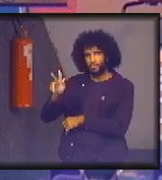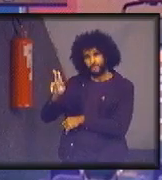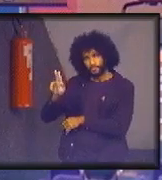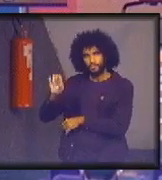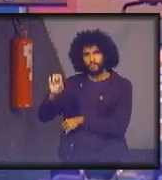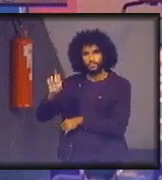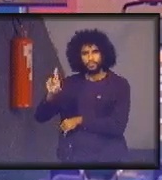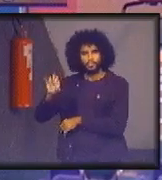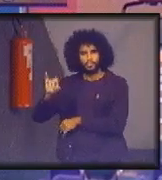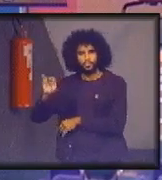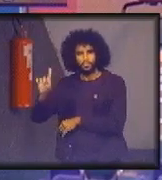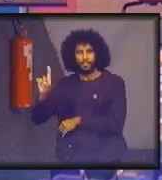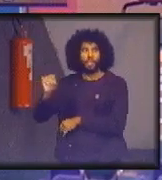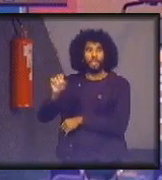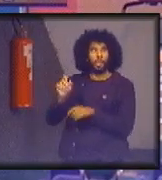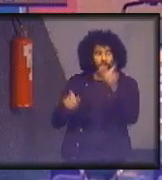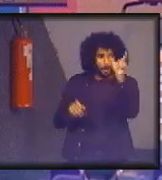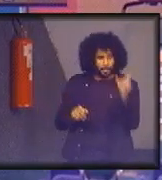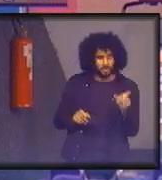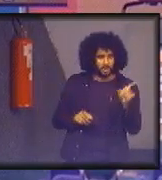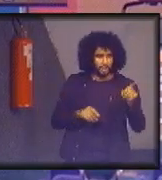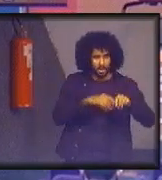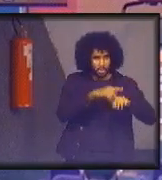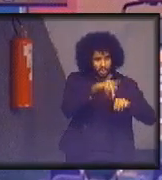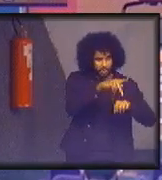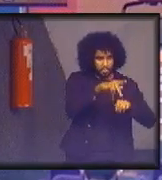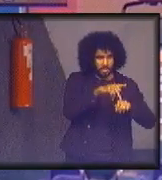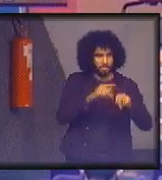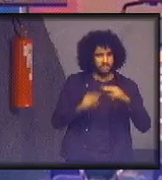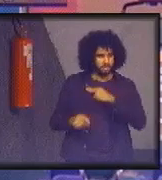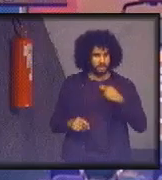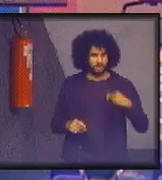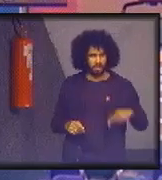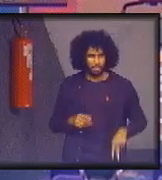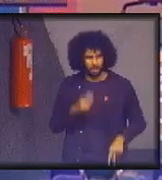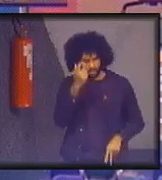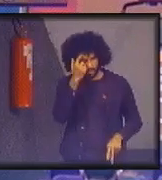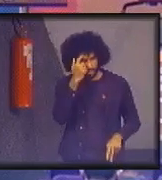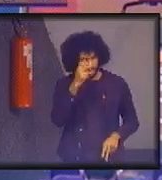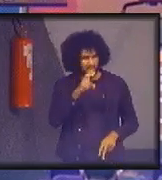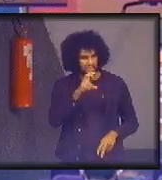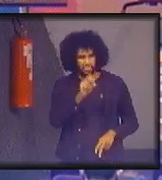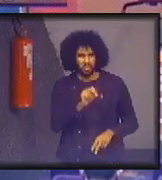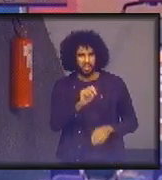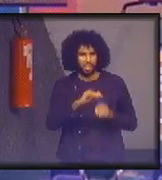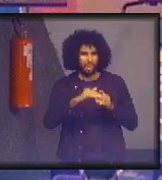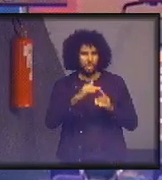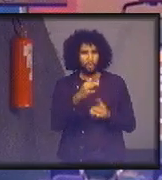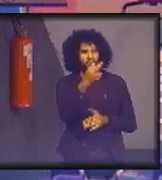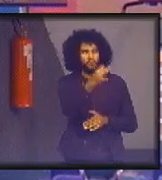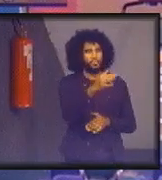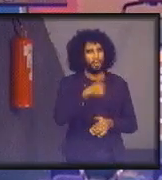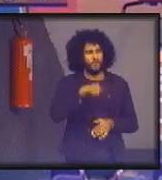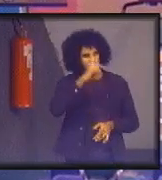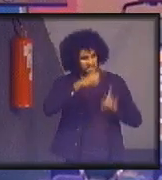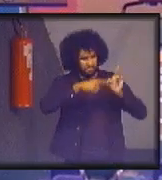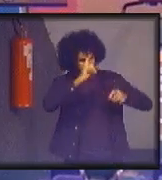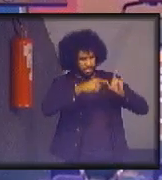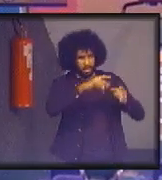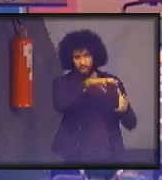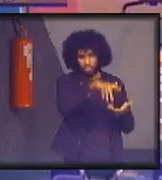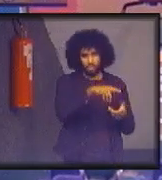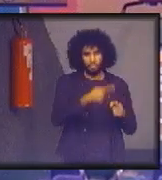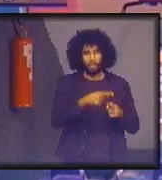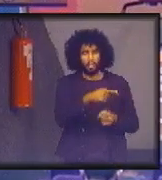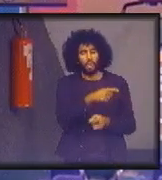não têm dúvida nenhuma, eles têm certeza que, daqui a 50 anos, eles estarão andando no país do mesmo jeito, porque lá é um regime autoritário.